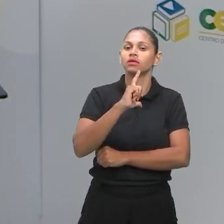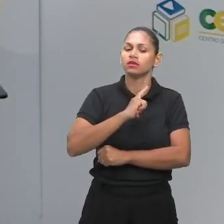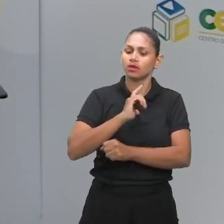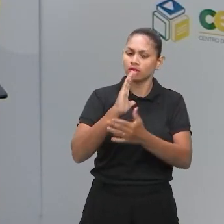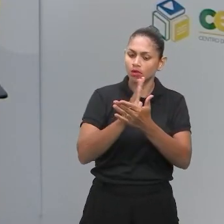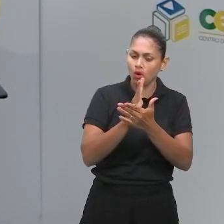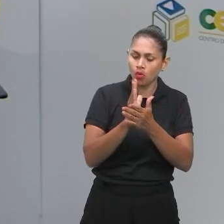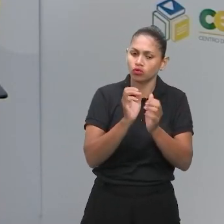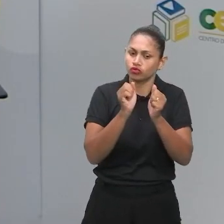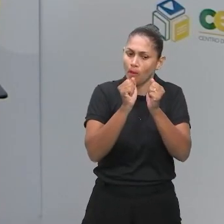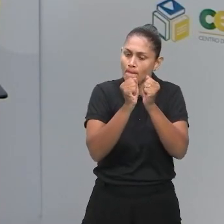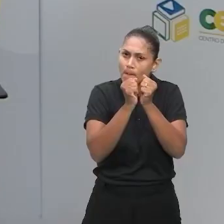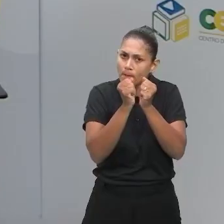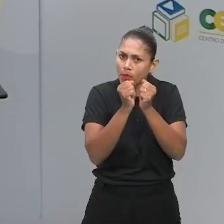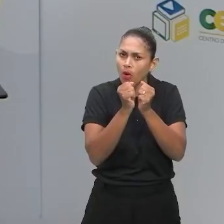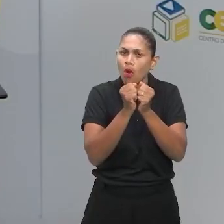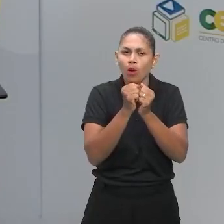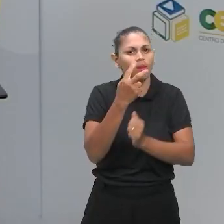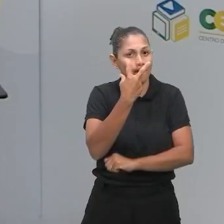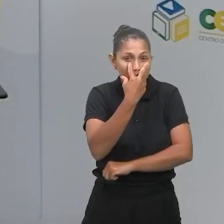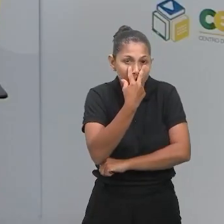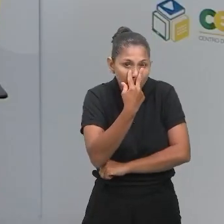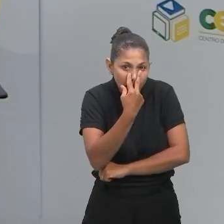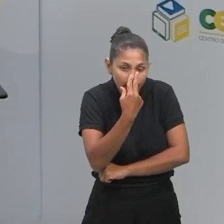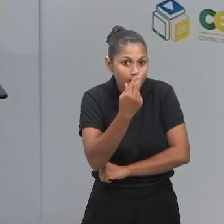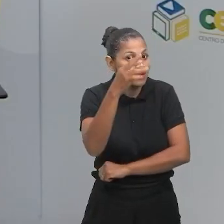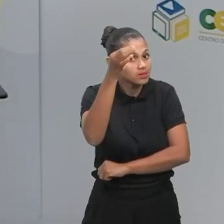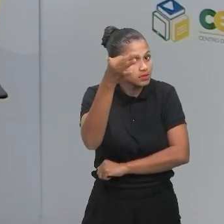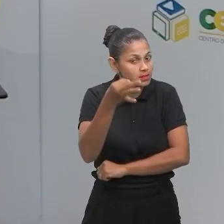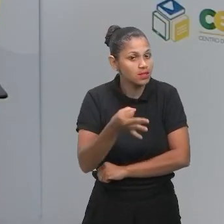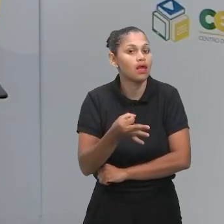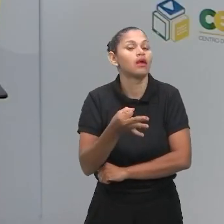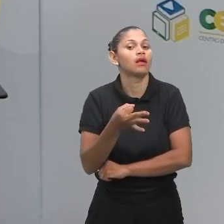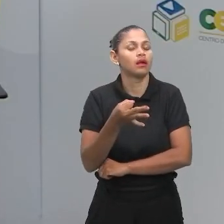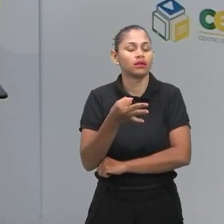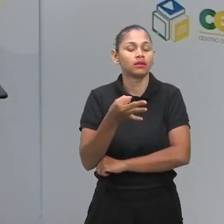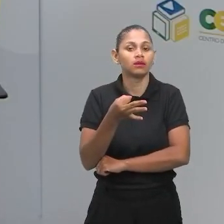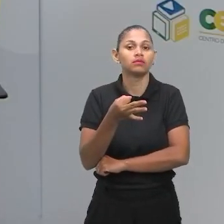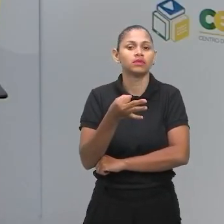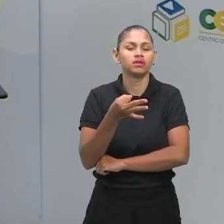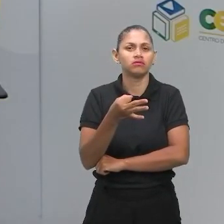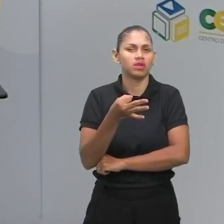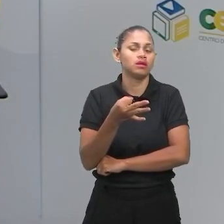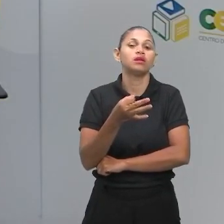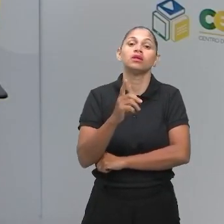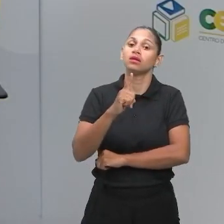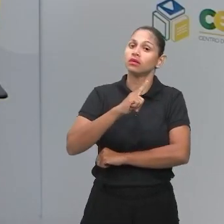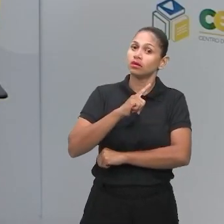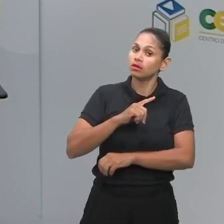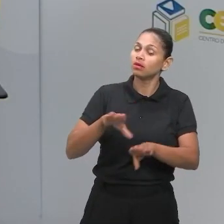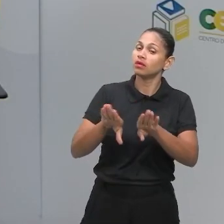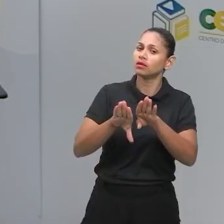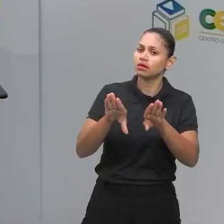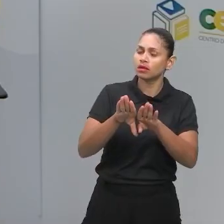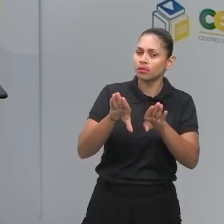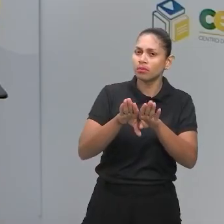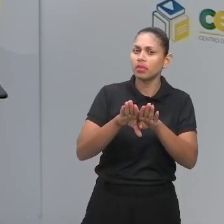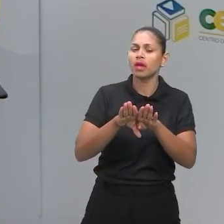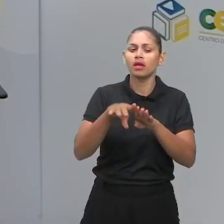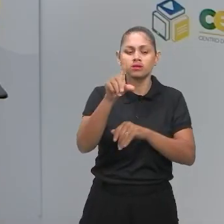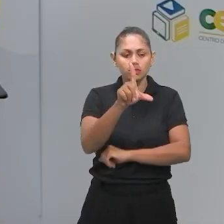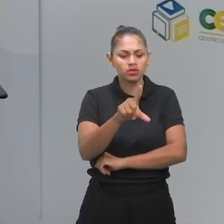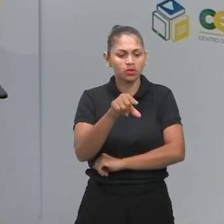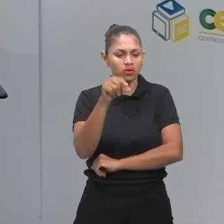questão correta, da alternativa correta, e tem questões que são absurdas. Essas absurdas, a gente consegue eliminar